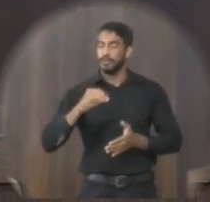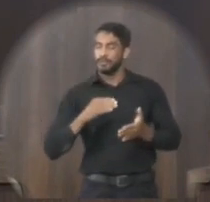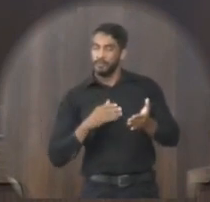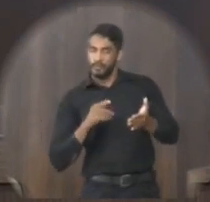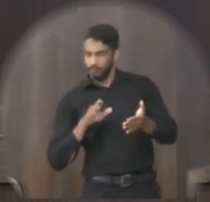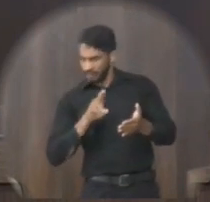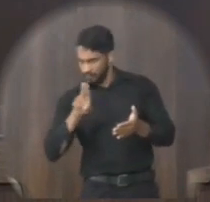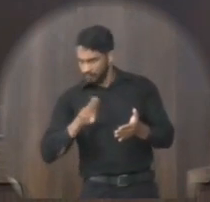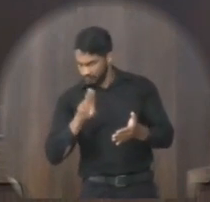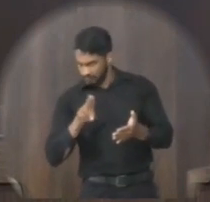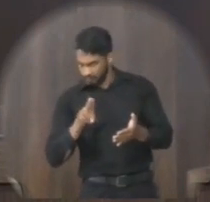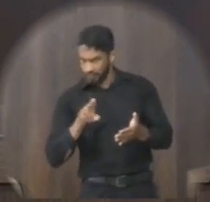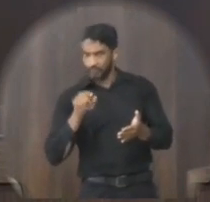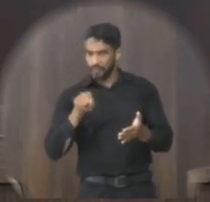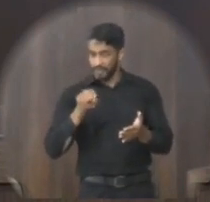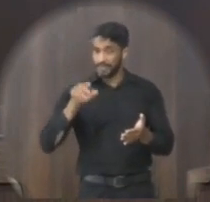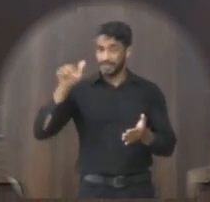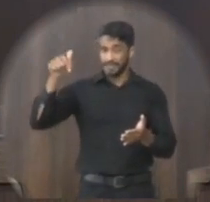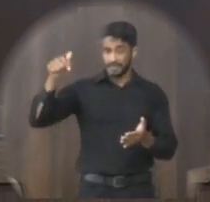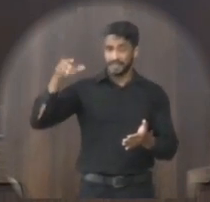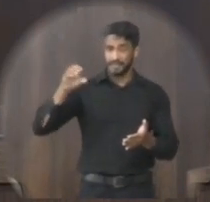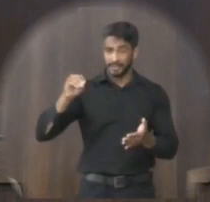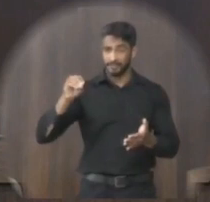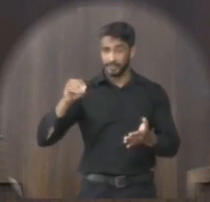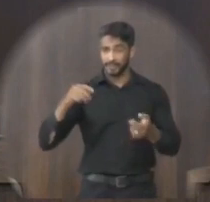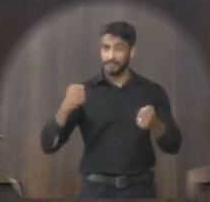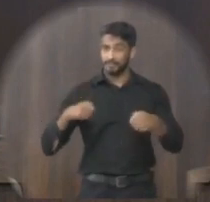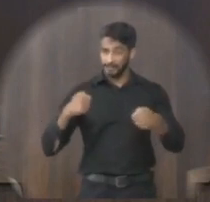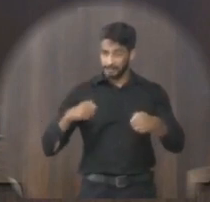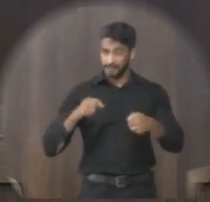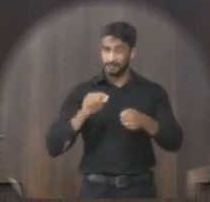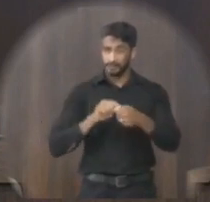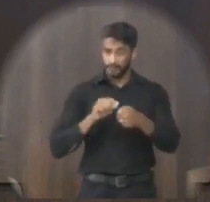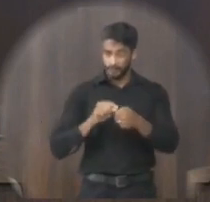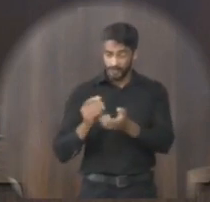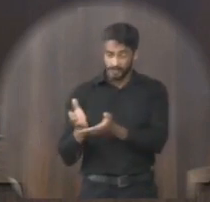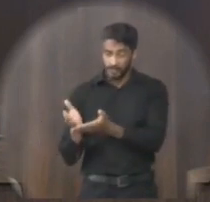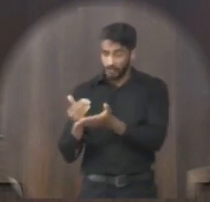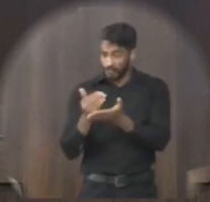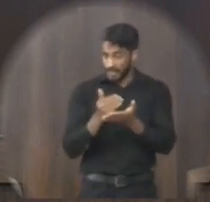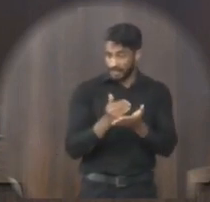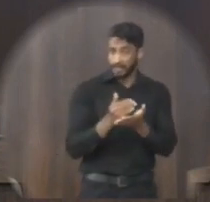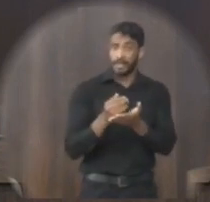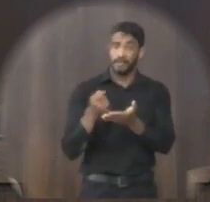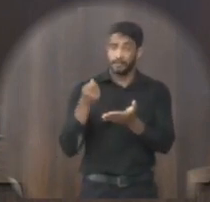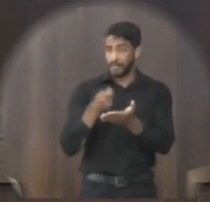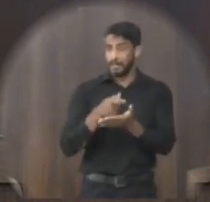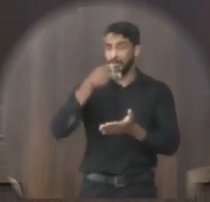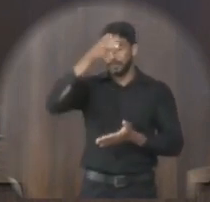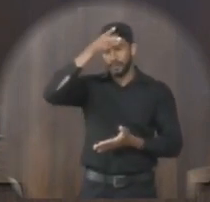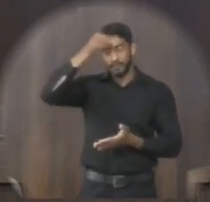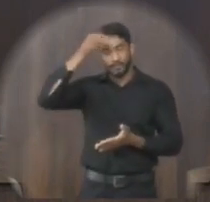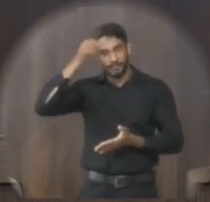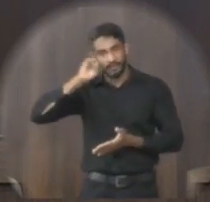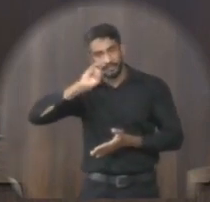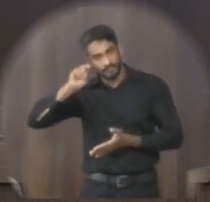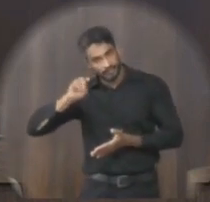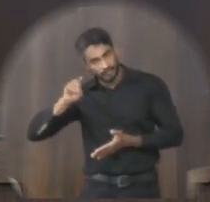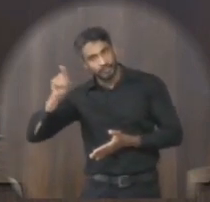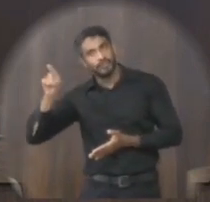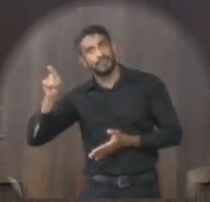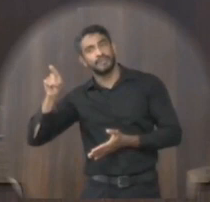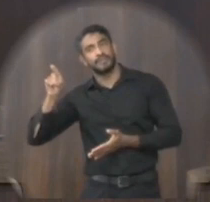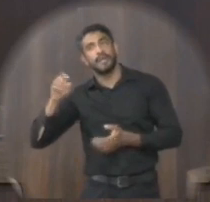magistério esse percentual mínimo de 70% exigido e nem for feito rateio de eventuais sobras o prefeito José Aparecido